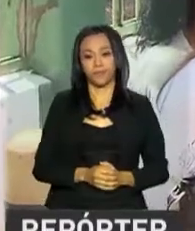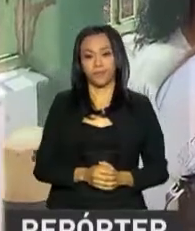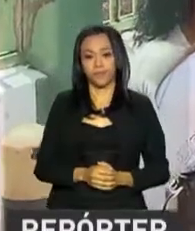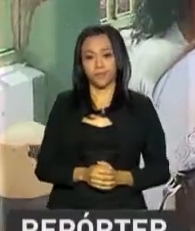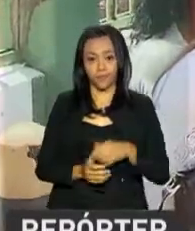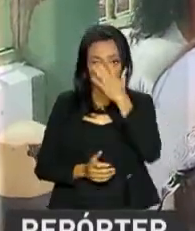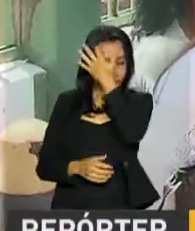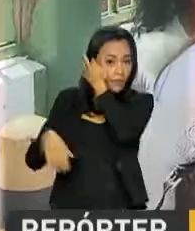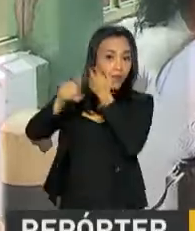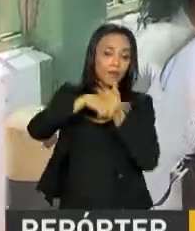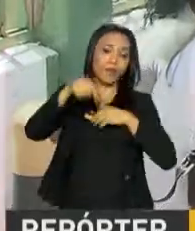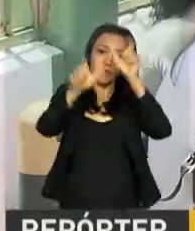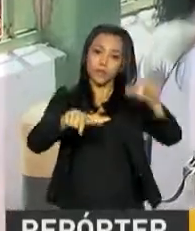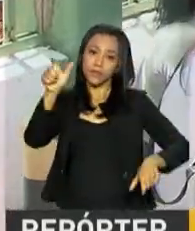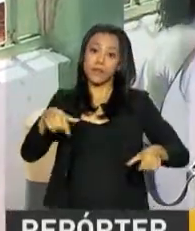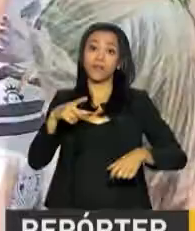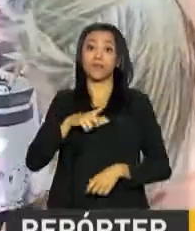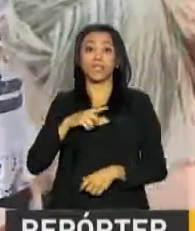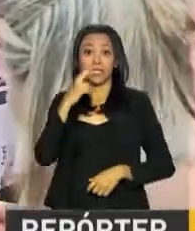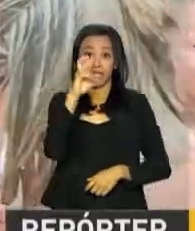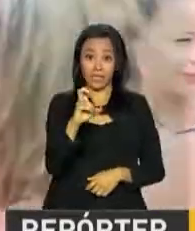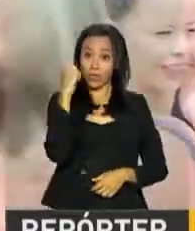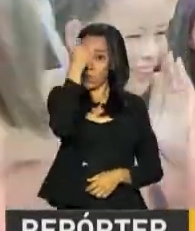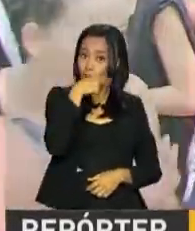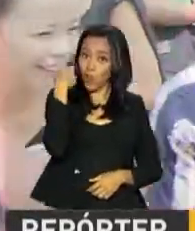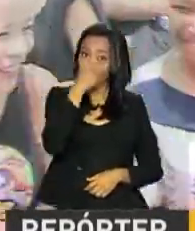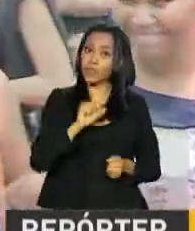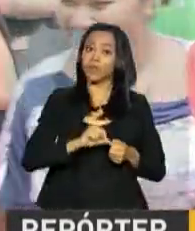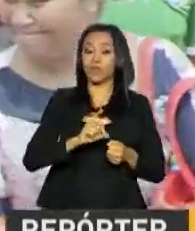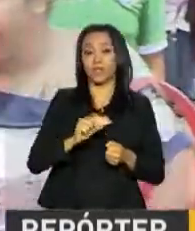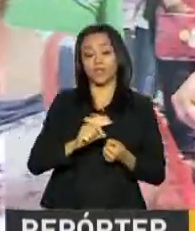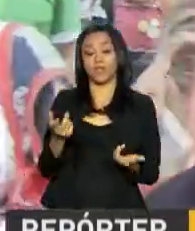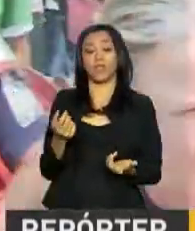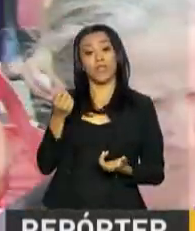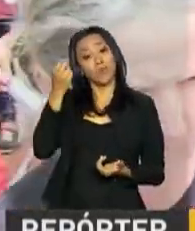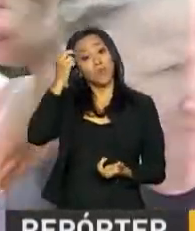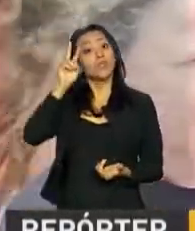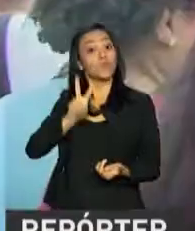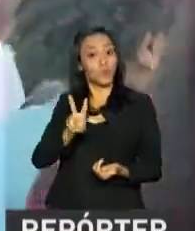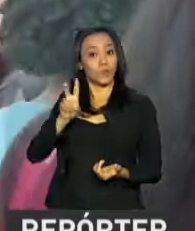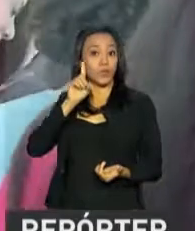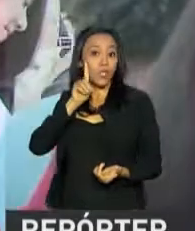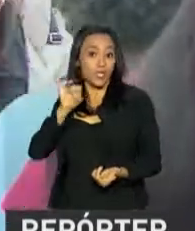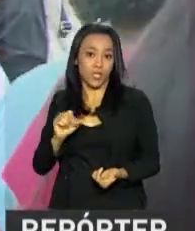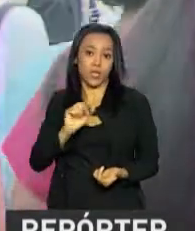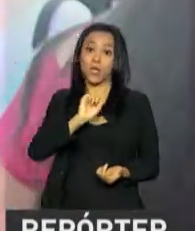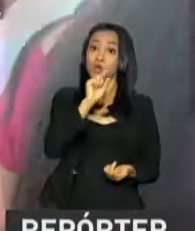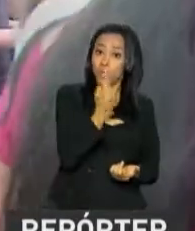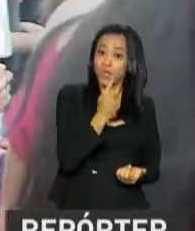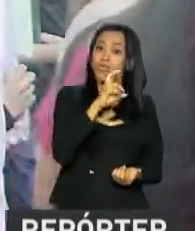Os estudantes vão ter 5 horas para fazer a prova no segundo dia e 5 horas e meia no primeiro dia.